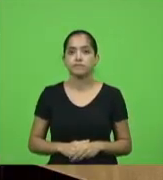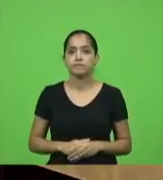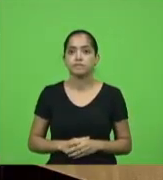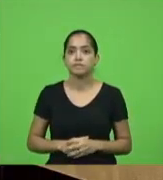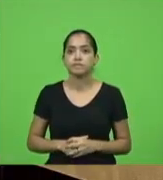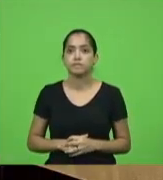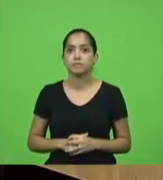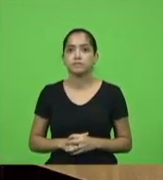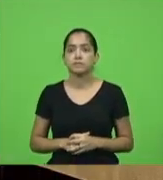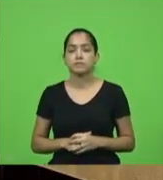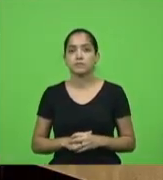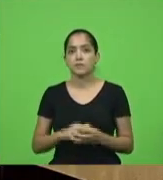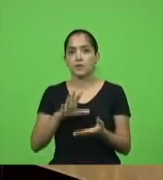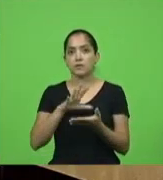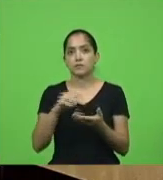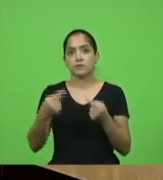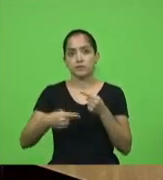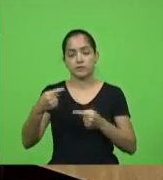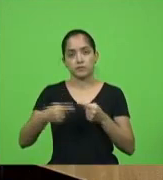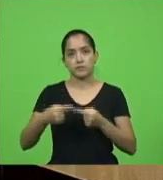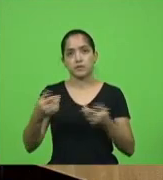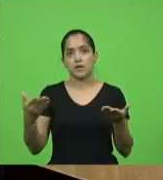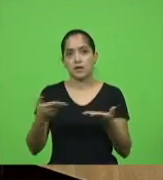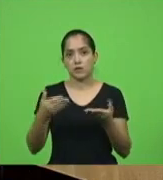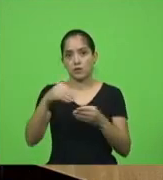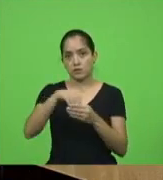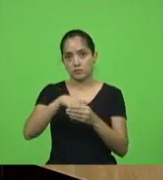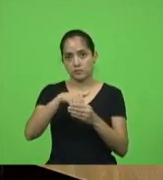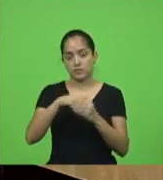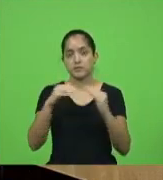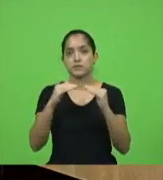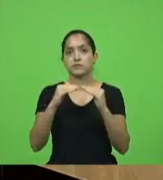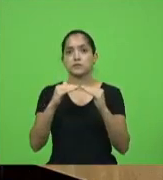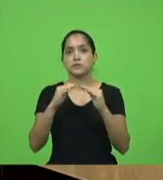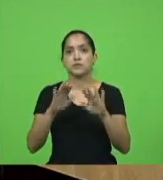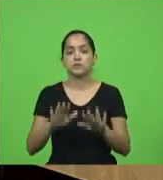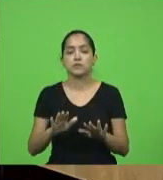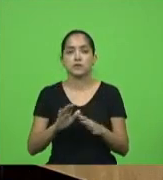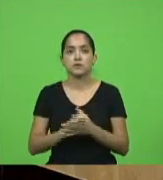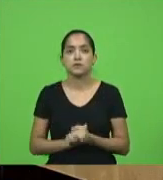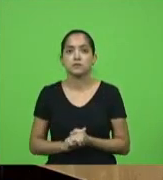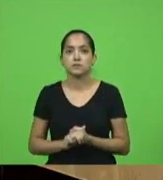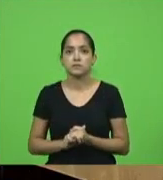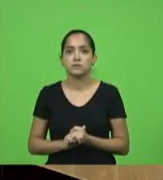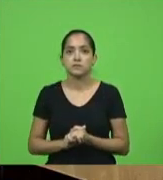não havendo mais quem queira discutir em votação deputados que aprovam permaneçam como se encontram